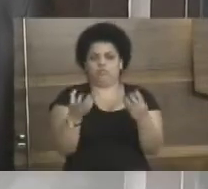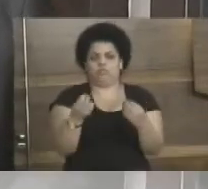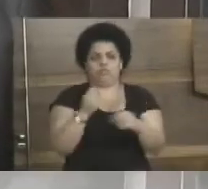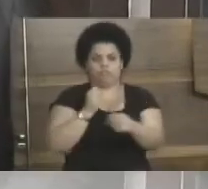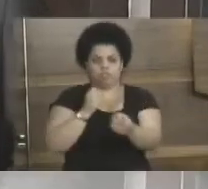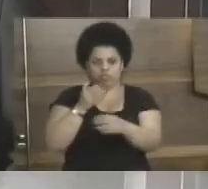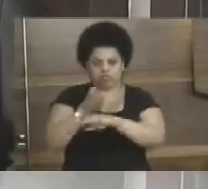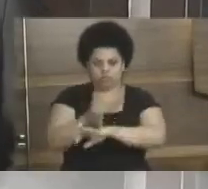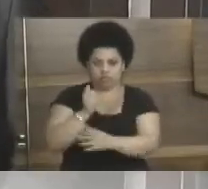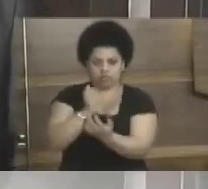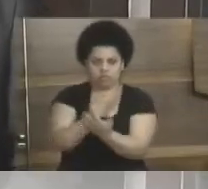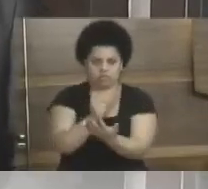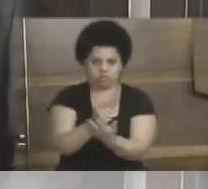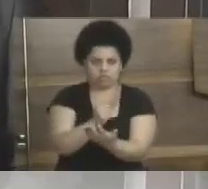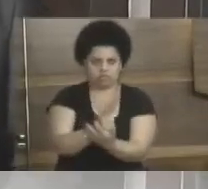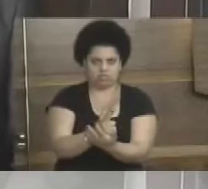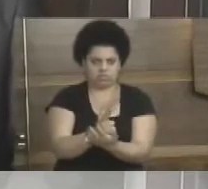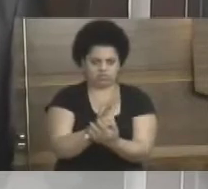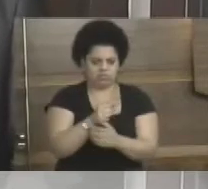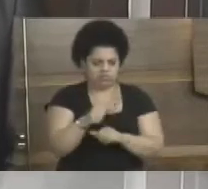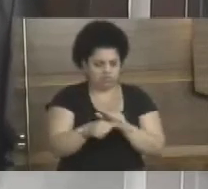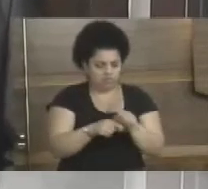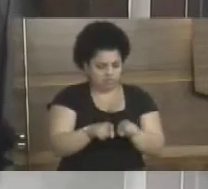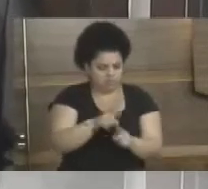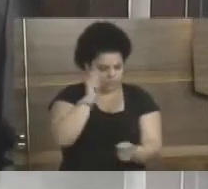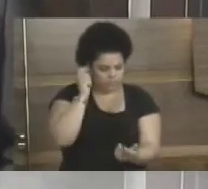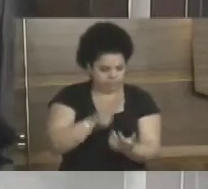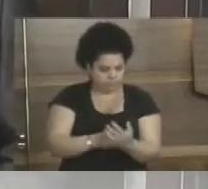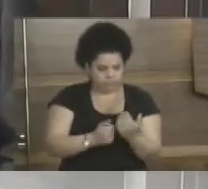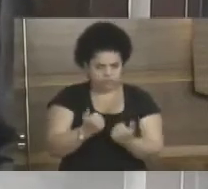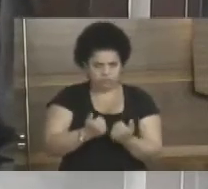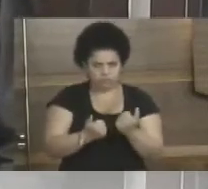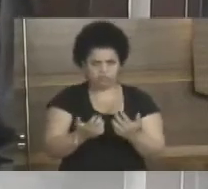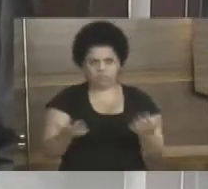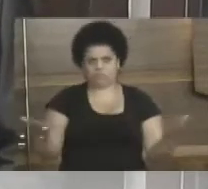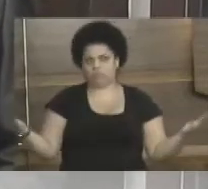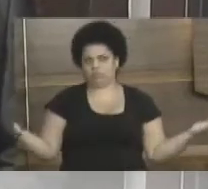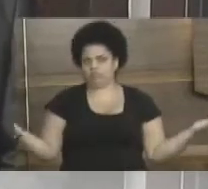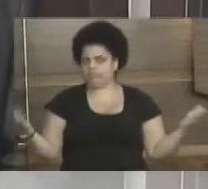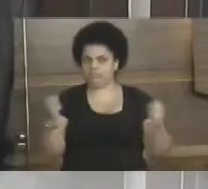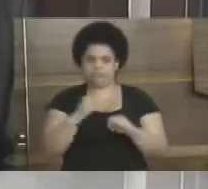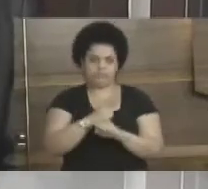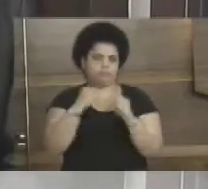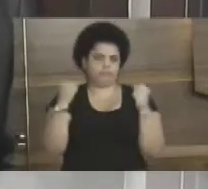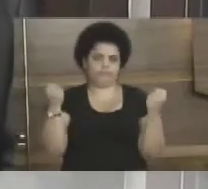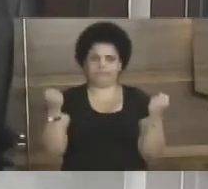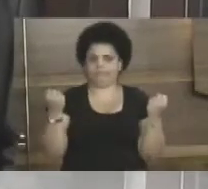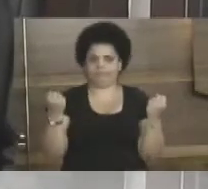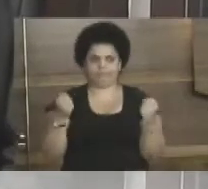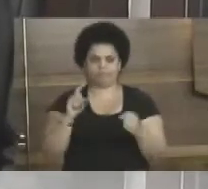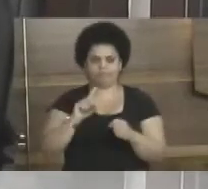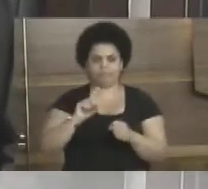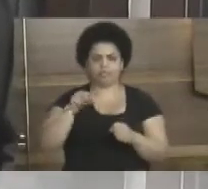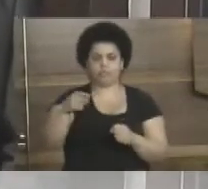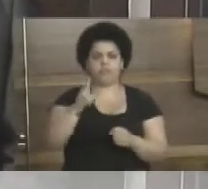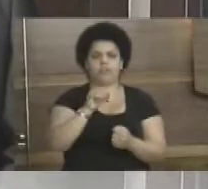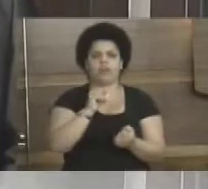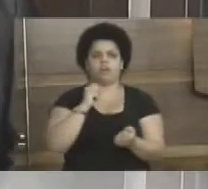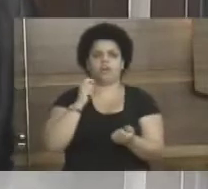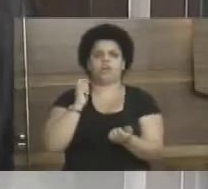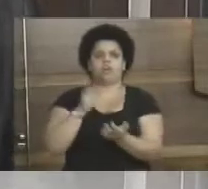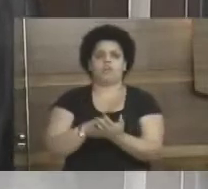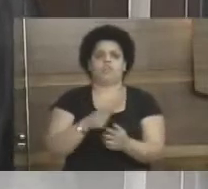ir lá comprar, deixar o dinheiro lá, tem que pagar. Isso é brincadeira. Daqui a dia, estou cobrando